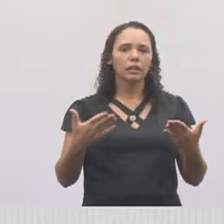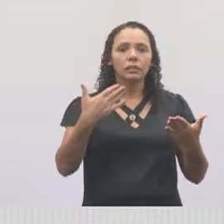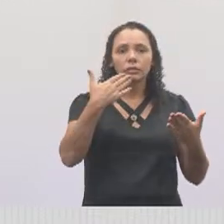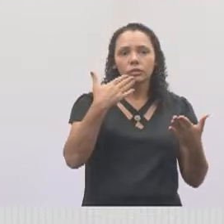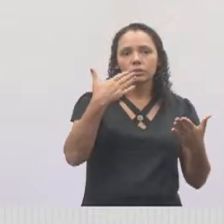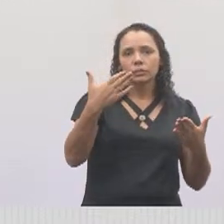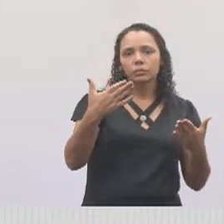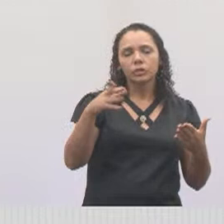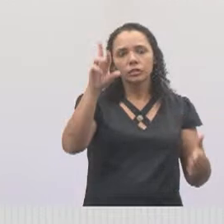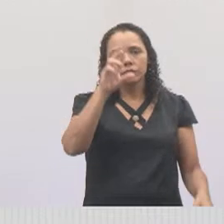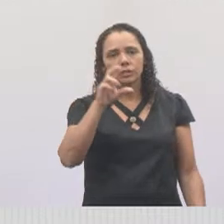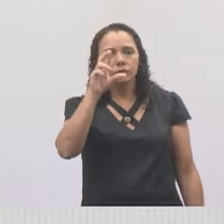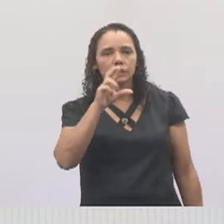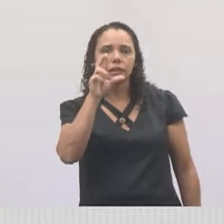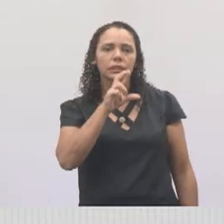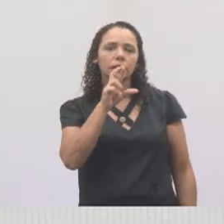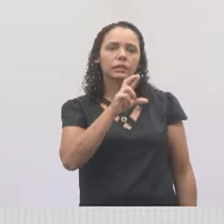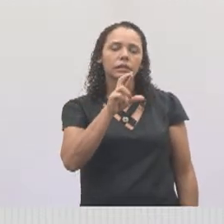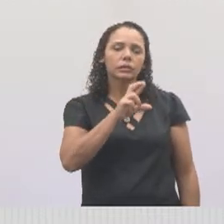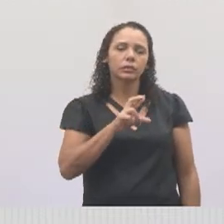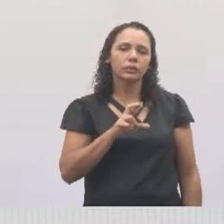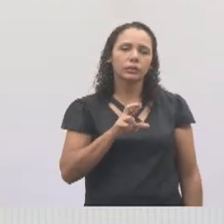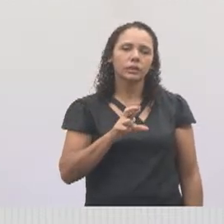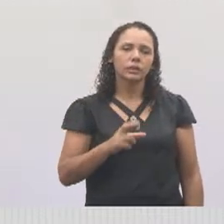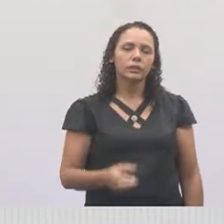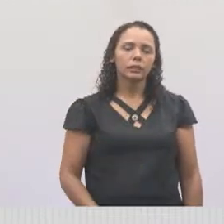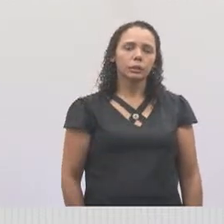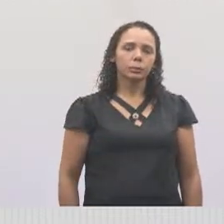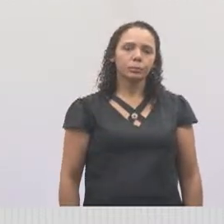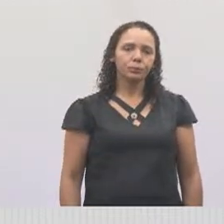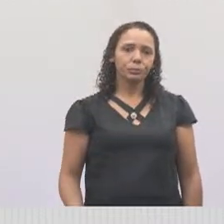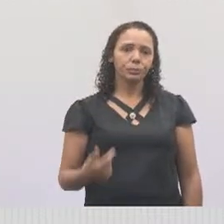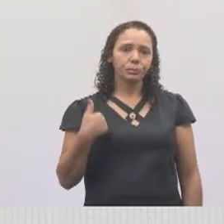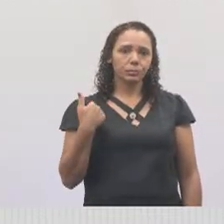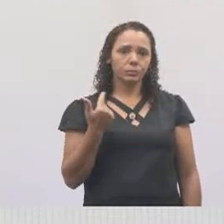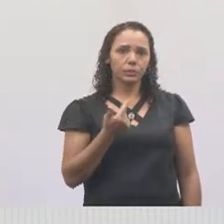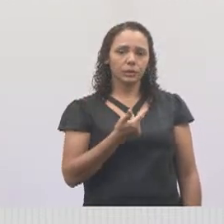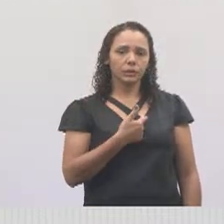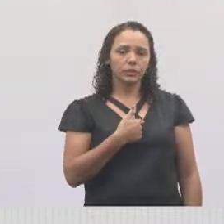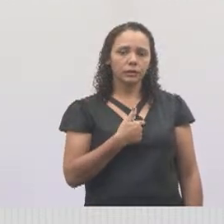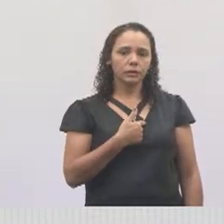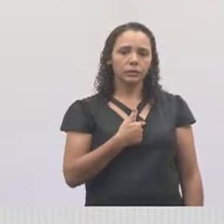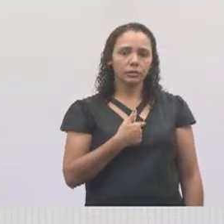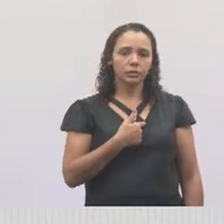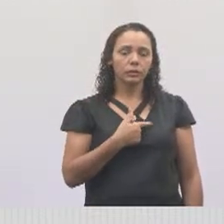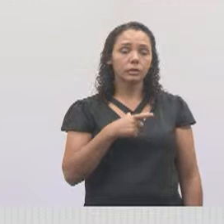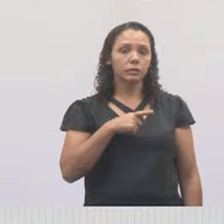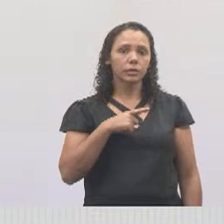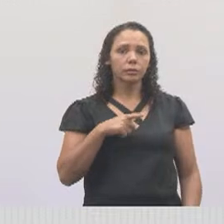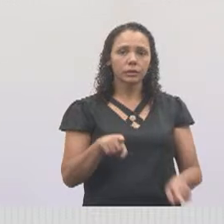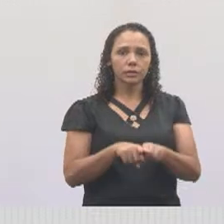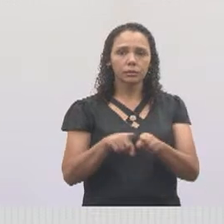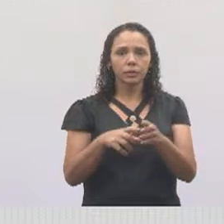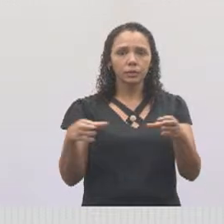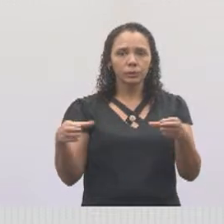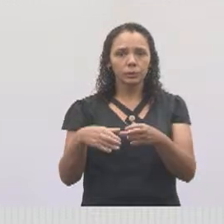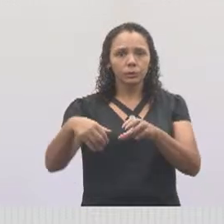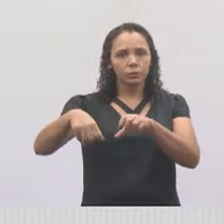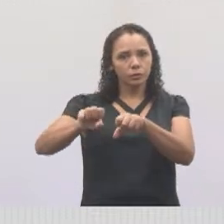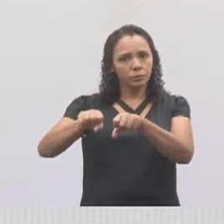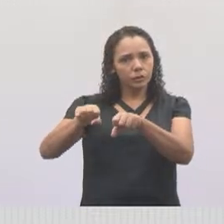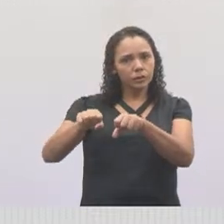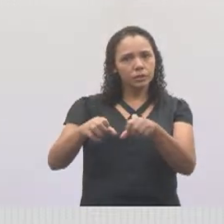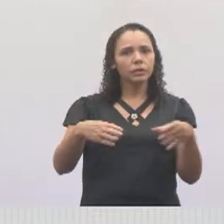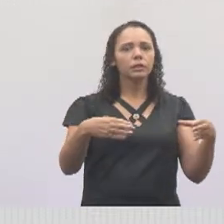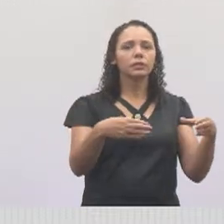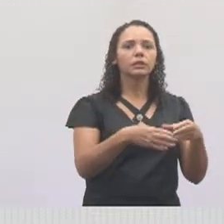fiscalizações. E nós tivemos a presença dos motociclistas, dos pipeiros,